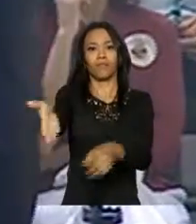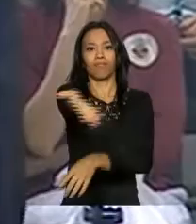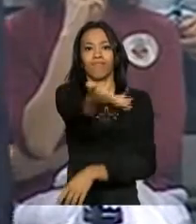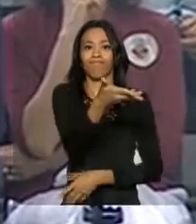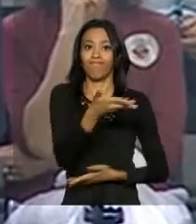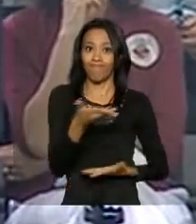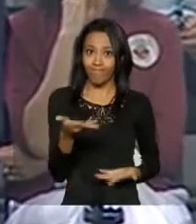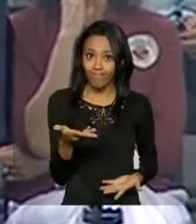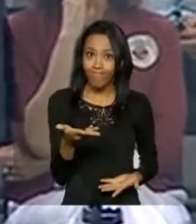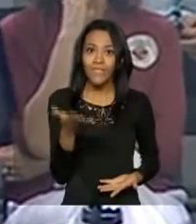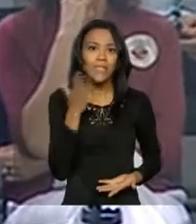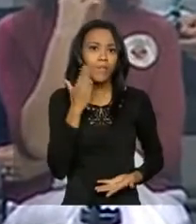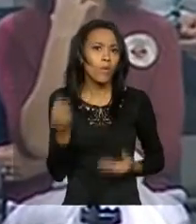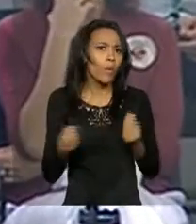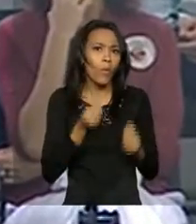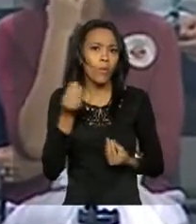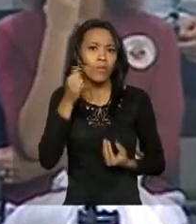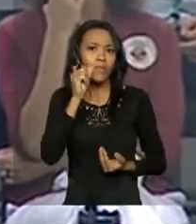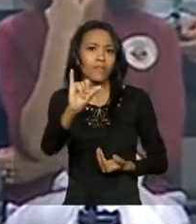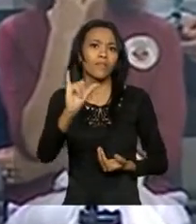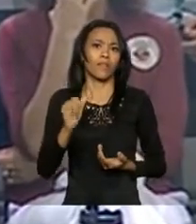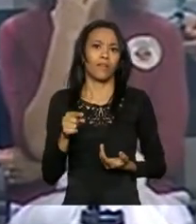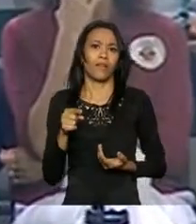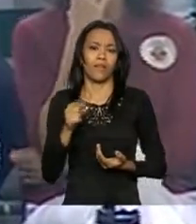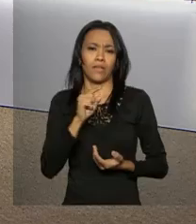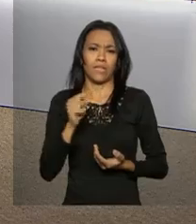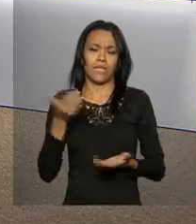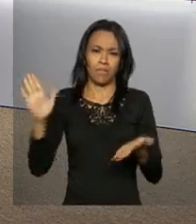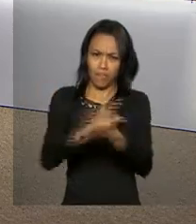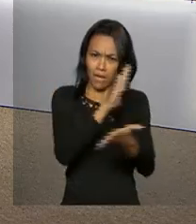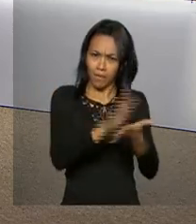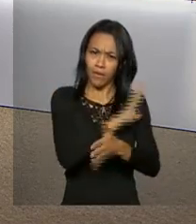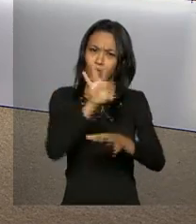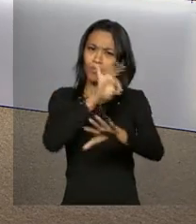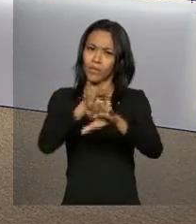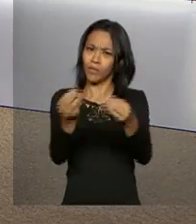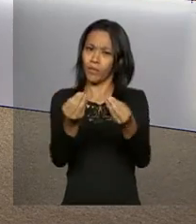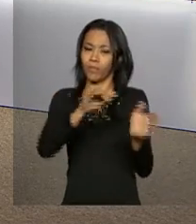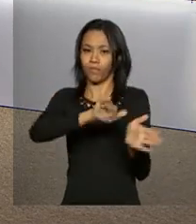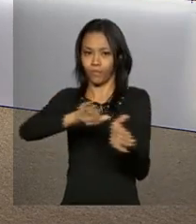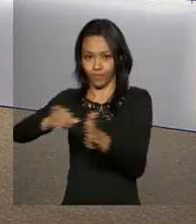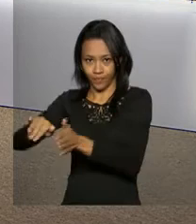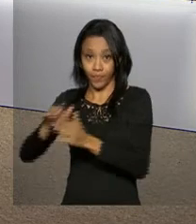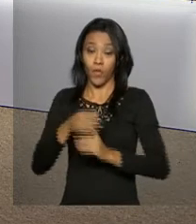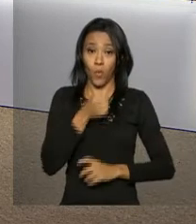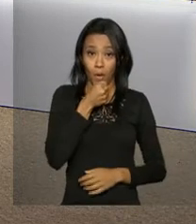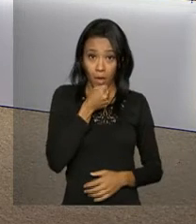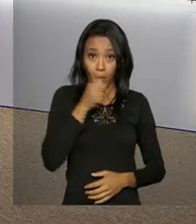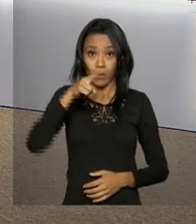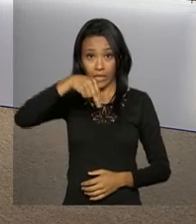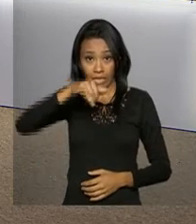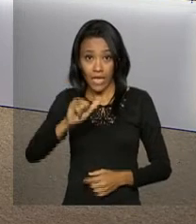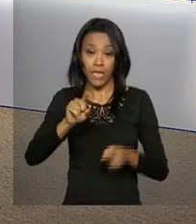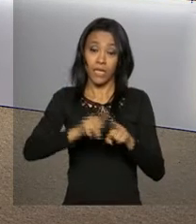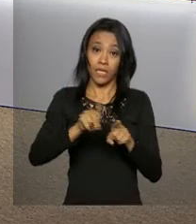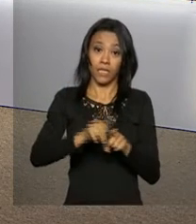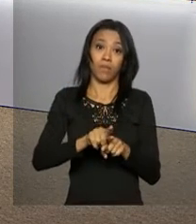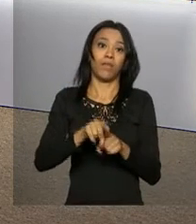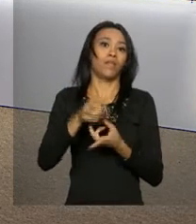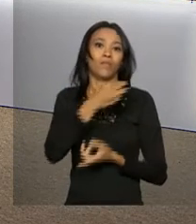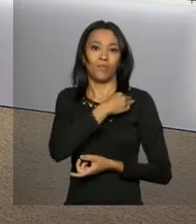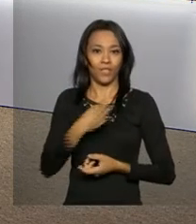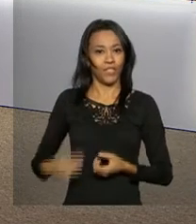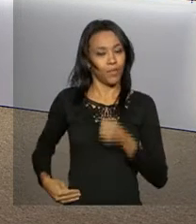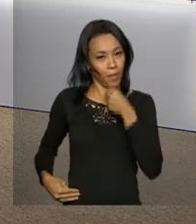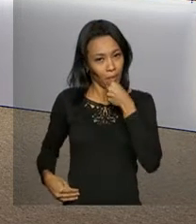fazer para a gente combater esse mosquito. Ney Pereira e o ministro da Educação, Aloysio Mercadante, dando o